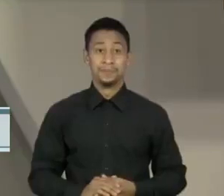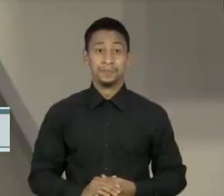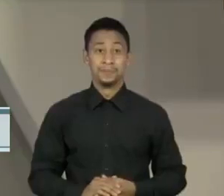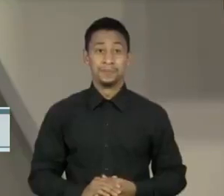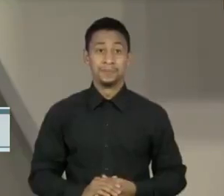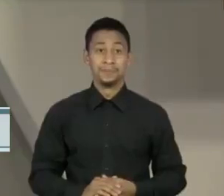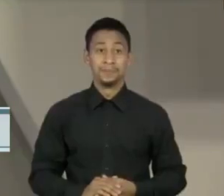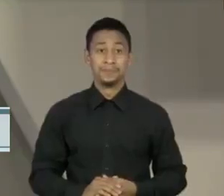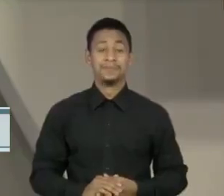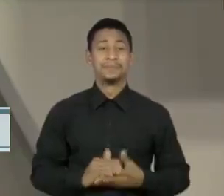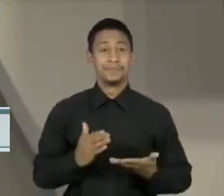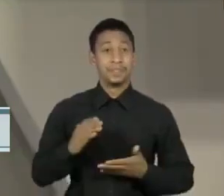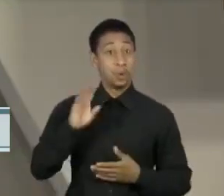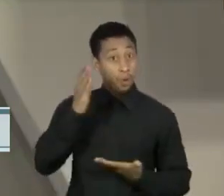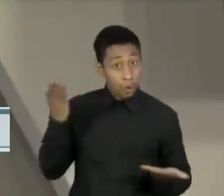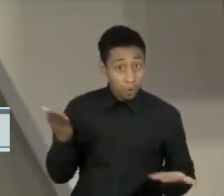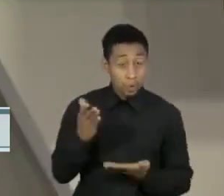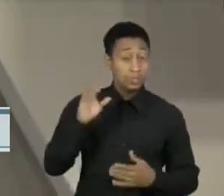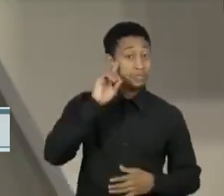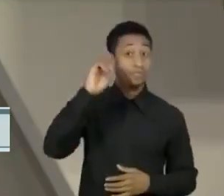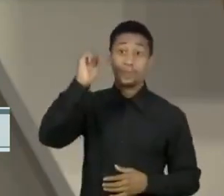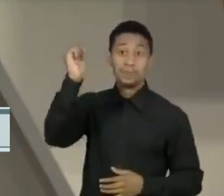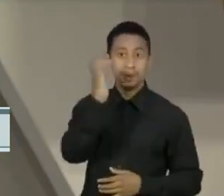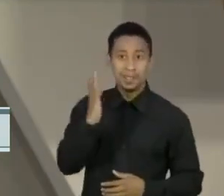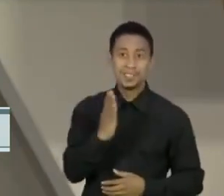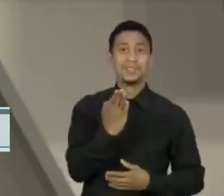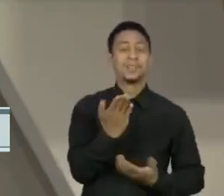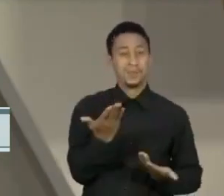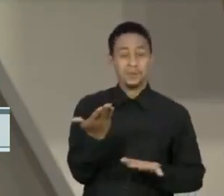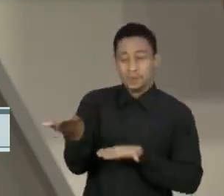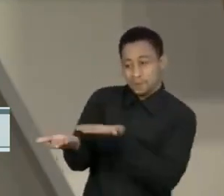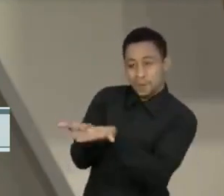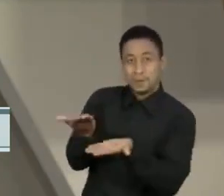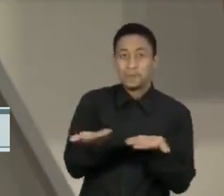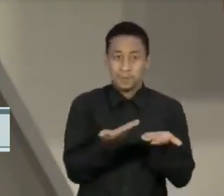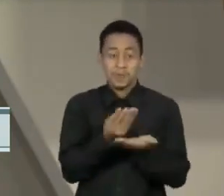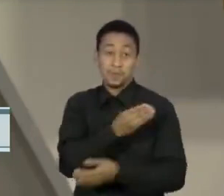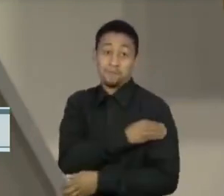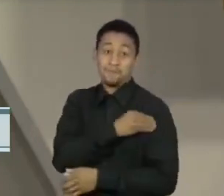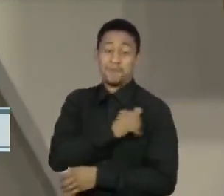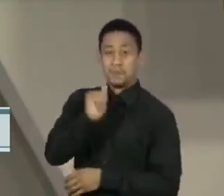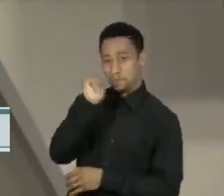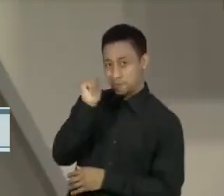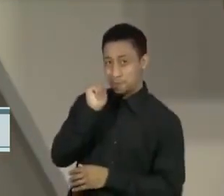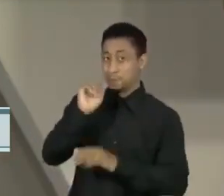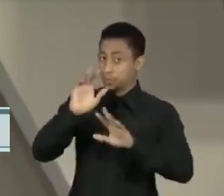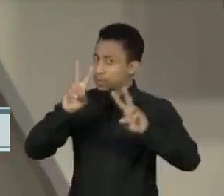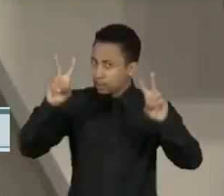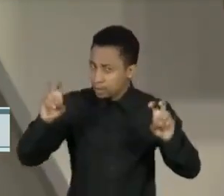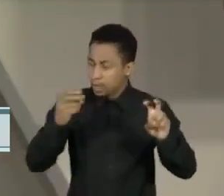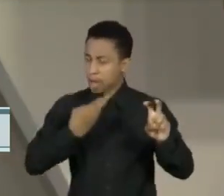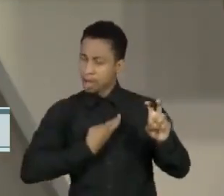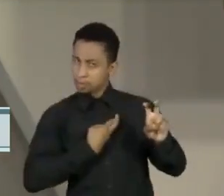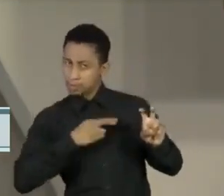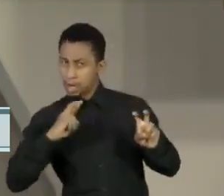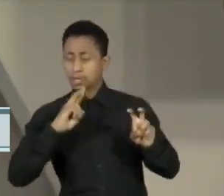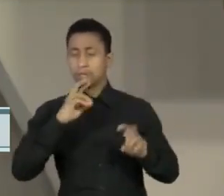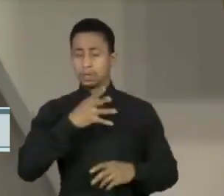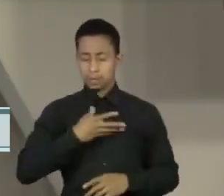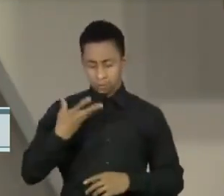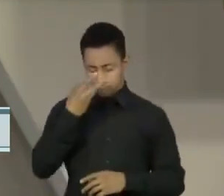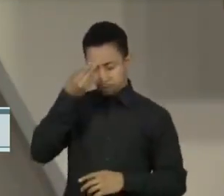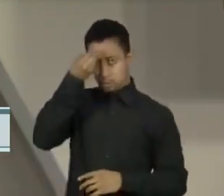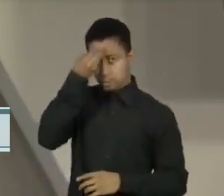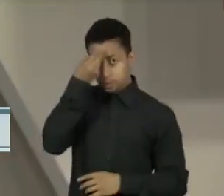Hoje é o Dia Nacional de Combate ao Alcoolismo. Um estudo mostra que a religiosidade e a espiritualidade influenciam no